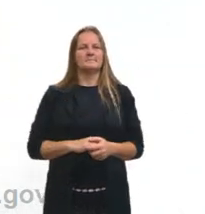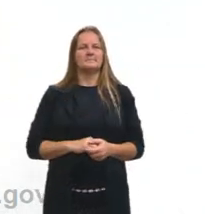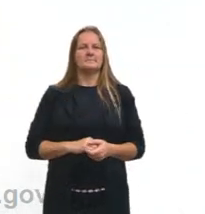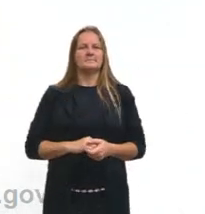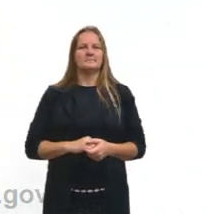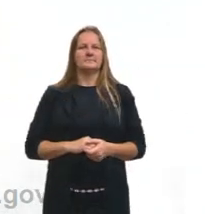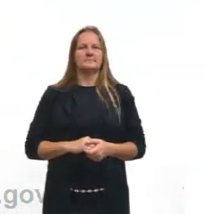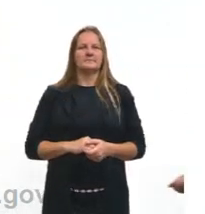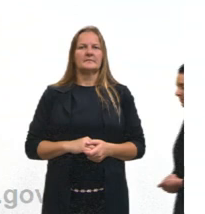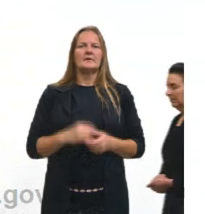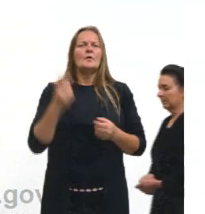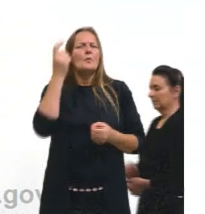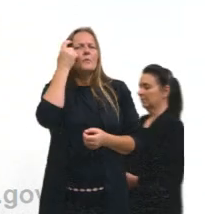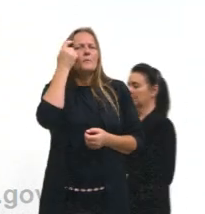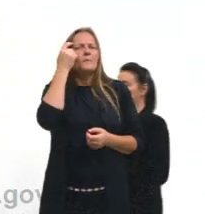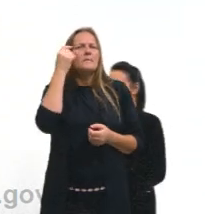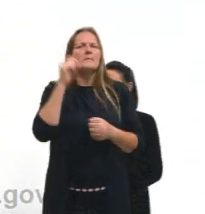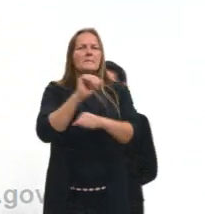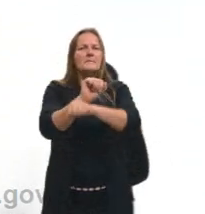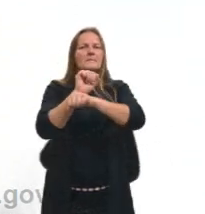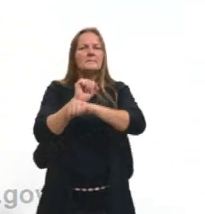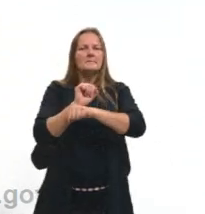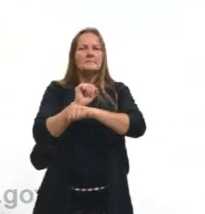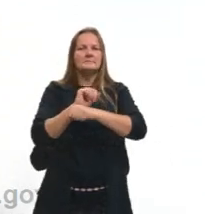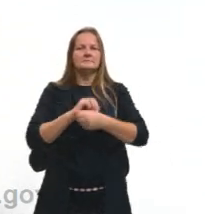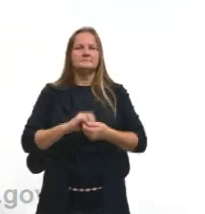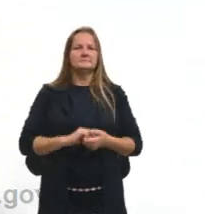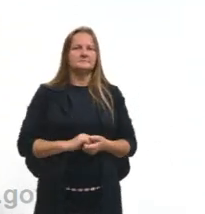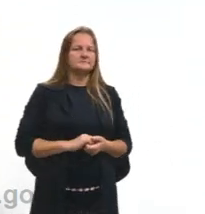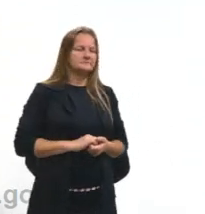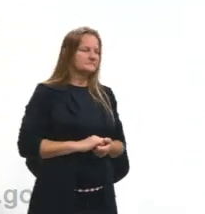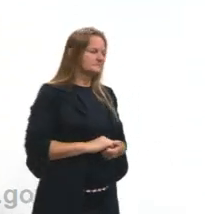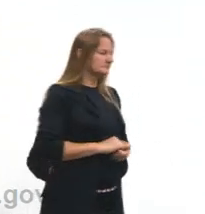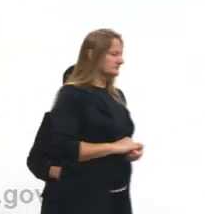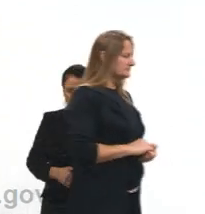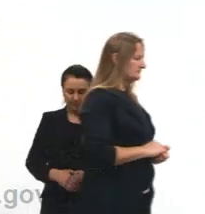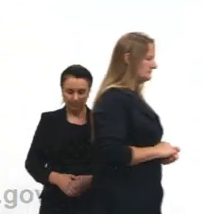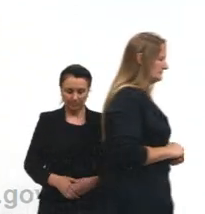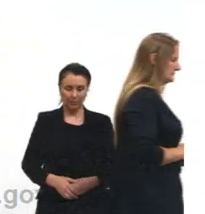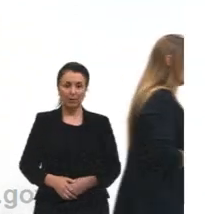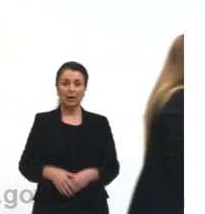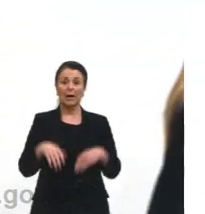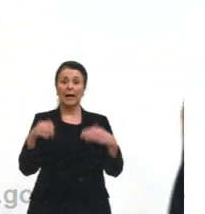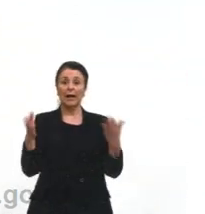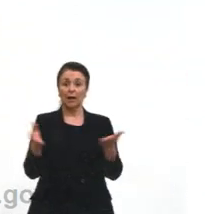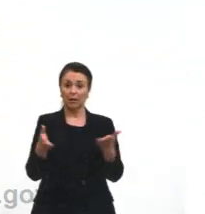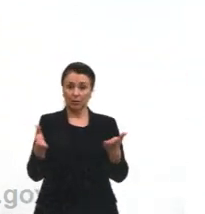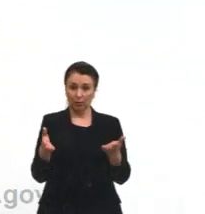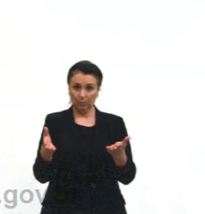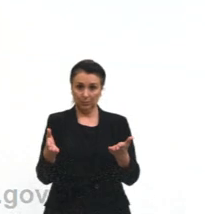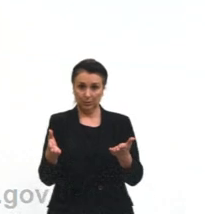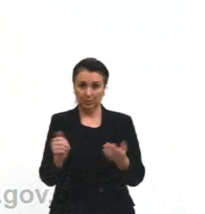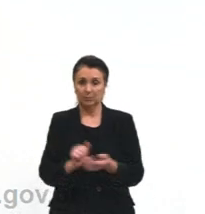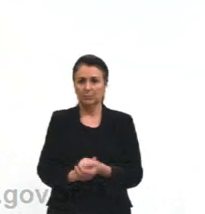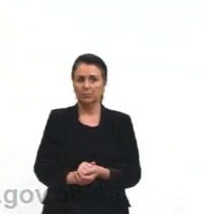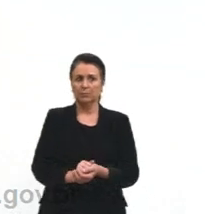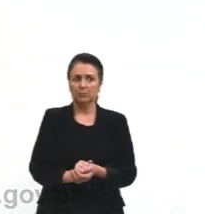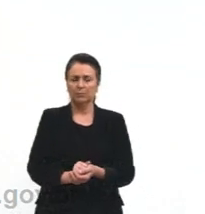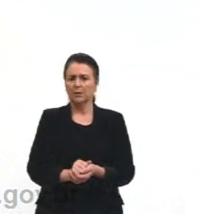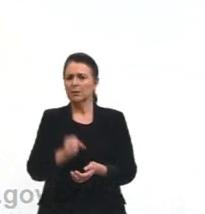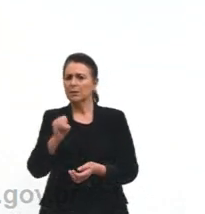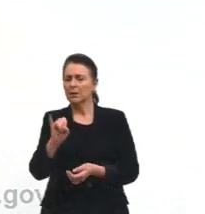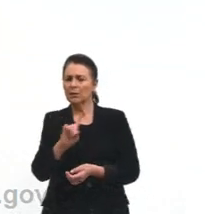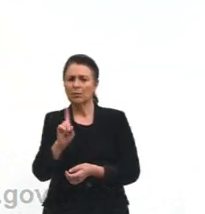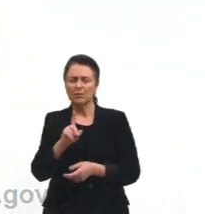Então, vamos parar para pensar um pouquinho. Eu, nesse exato momento, se a gente considerar que eu não estivesse falando,